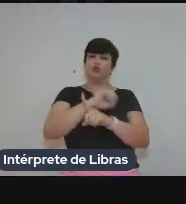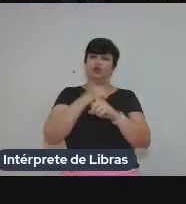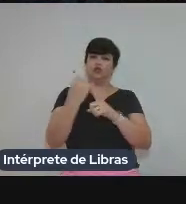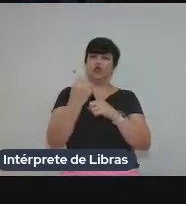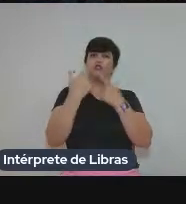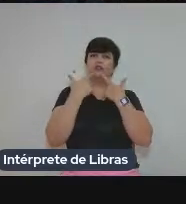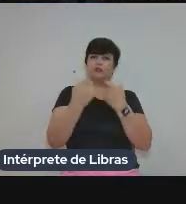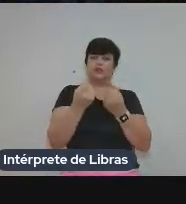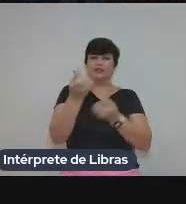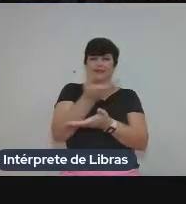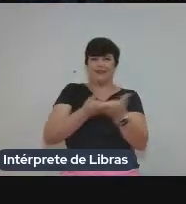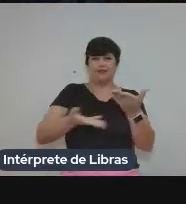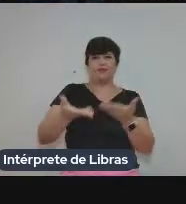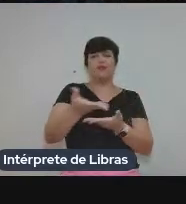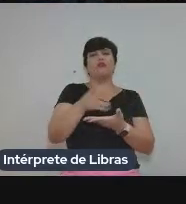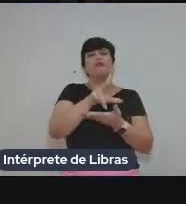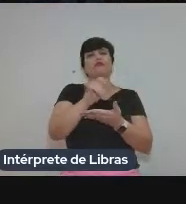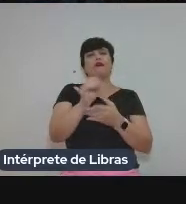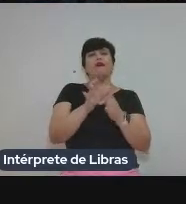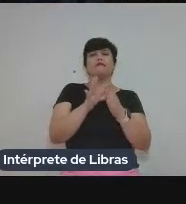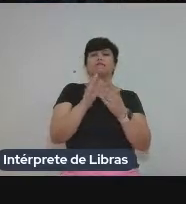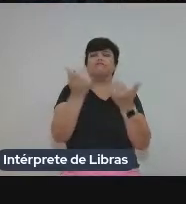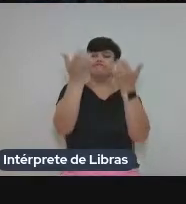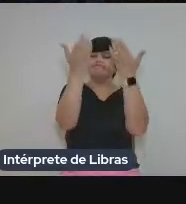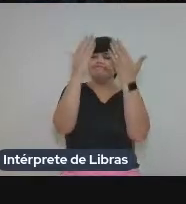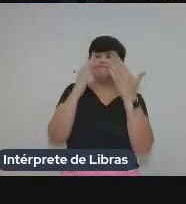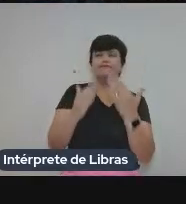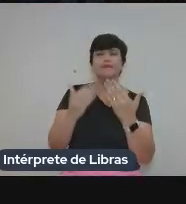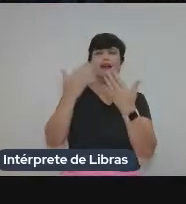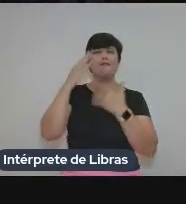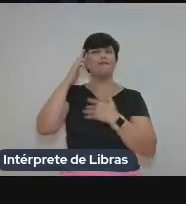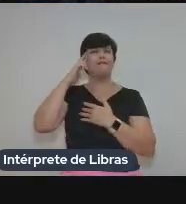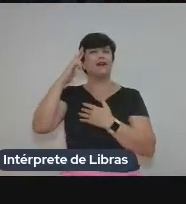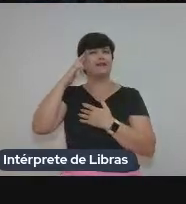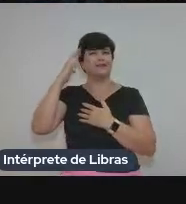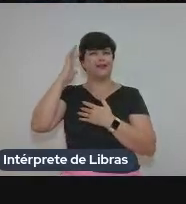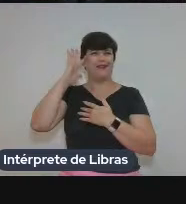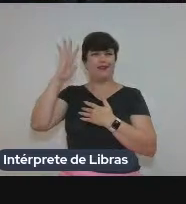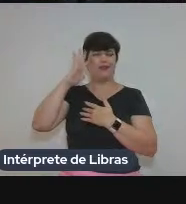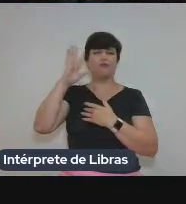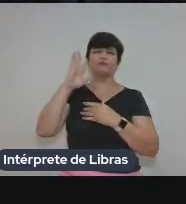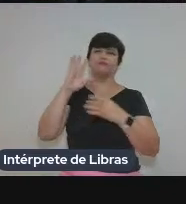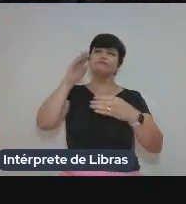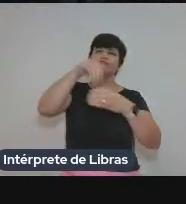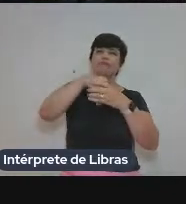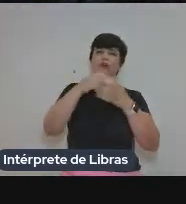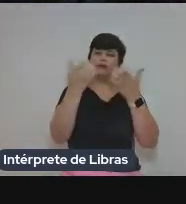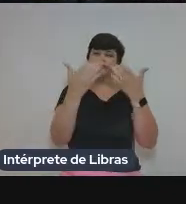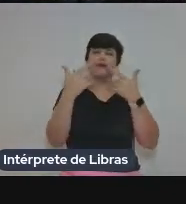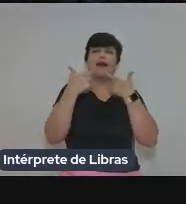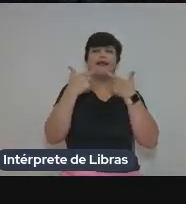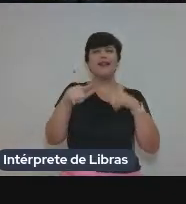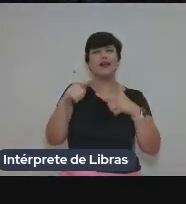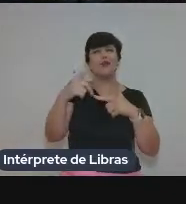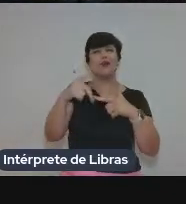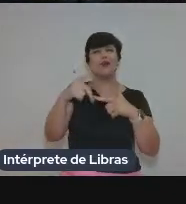internacional, então, ela vai servir para orientar essas reflexões, porque ela se opõe a uma visão monológica da língua.